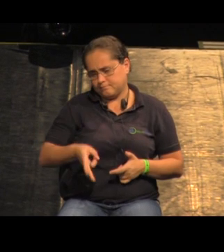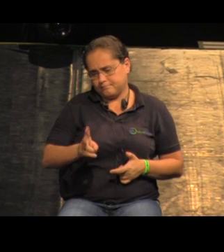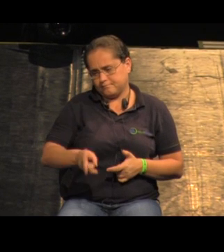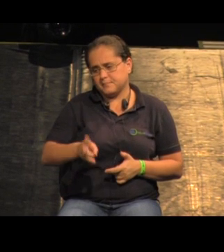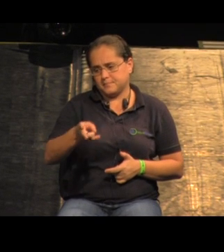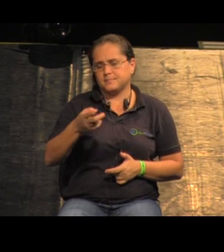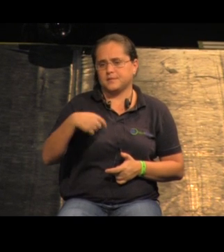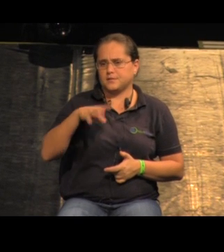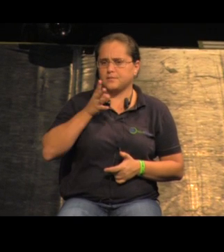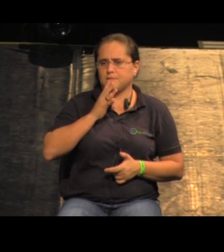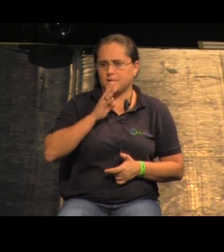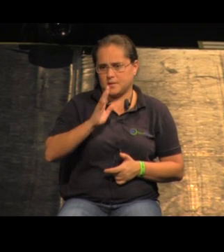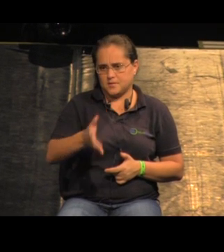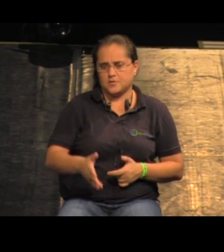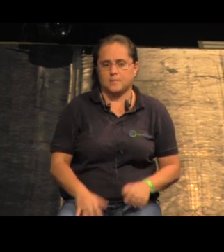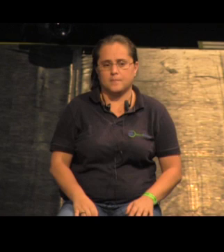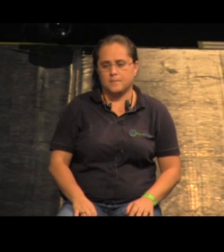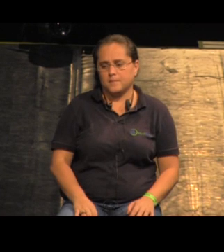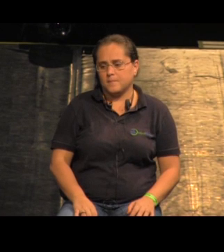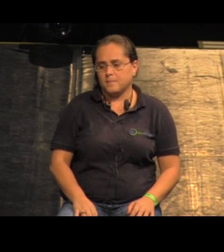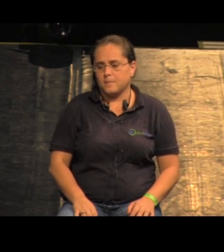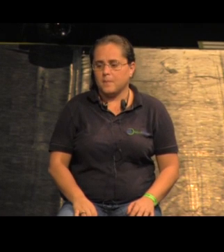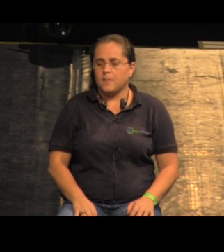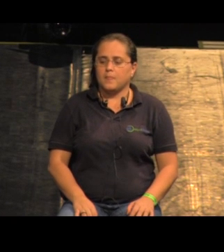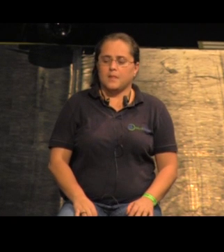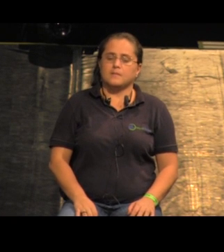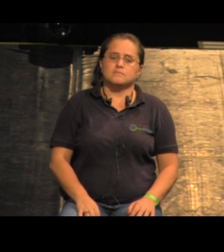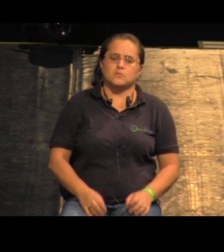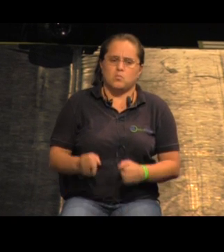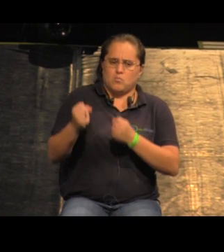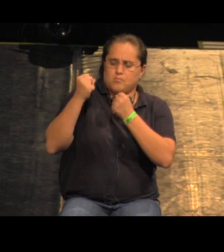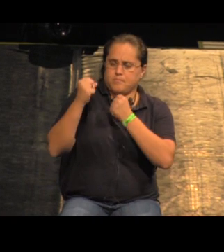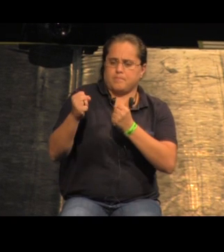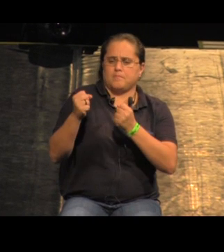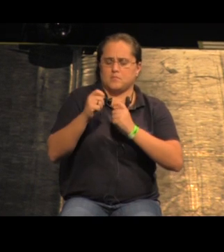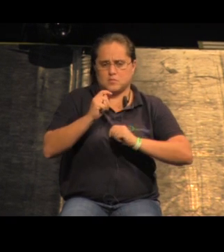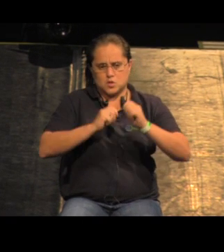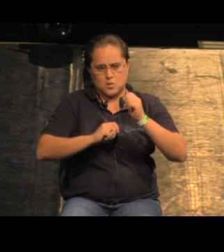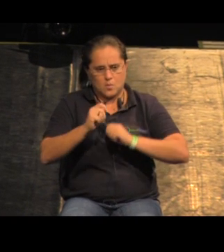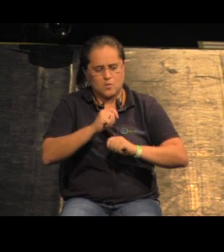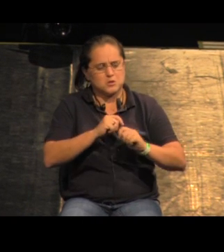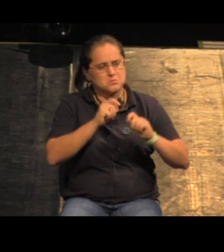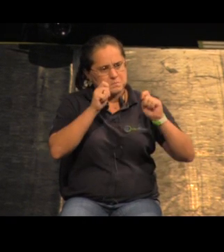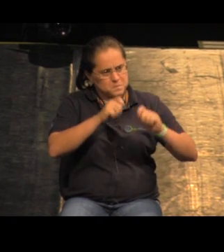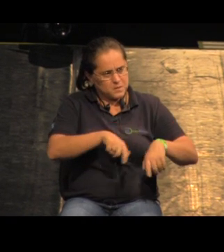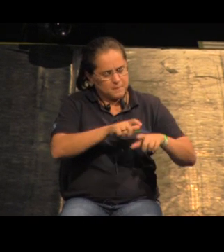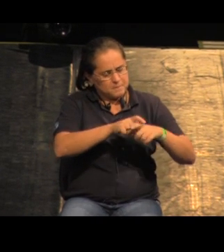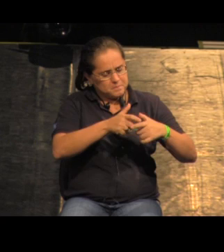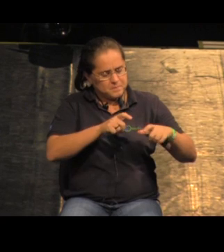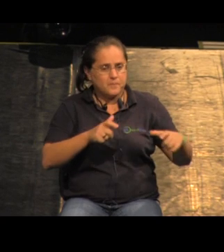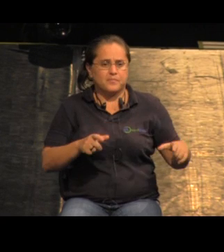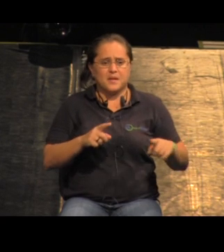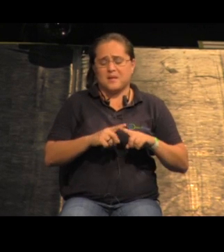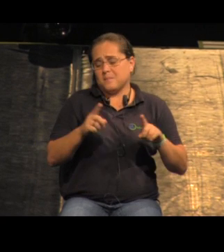gente está bem acostumado com isso. É uma potência econômica na verdade então é cidade que tinha um potencial muito grande muito mal